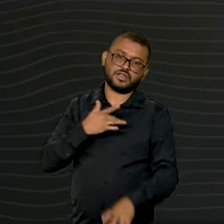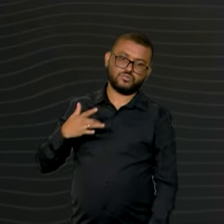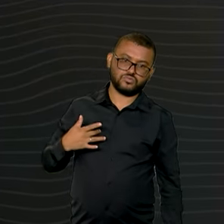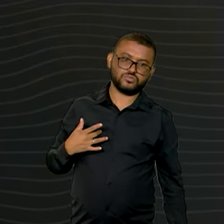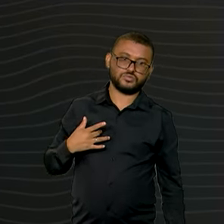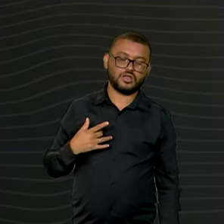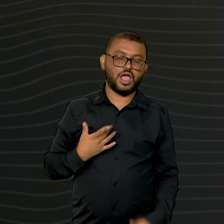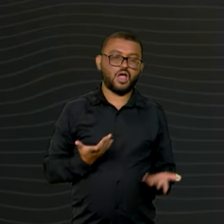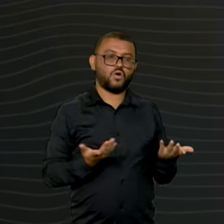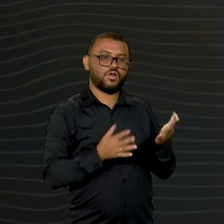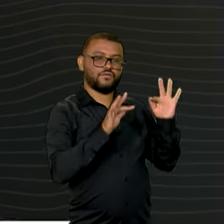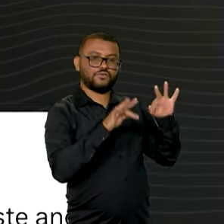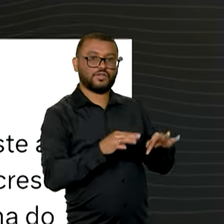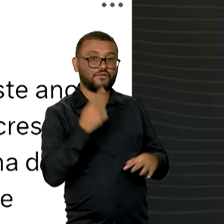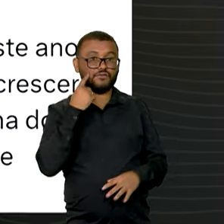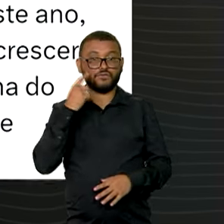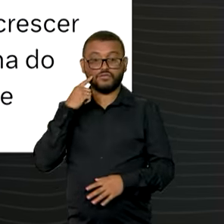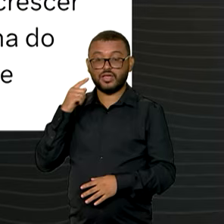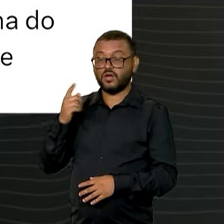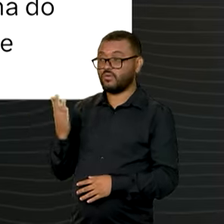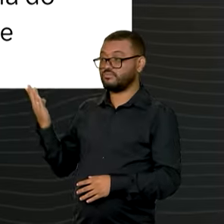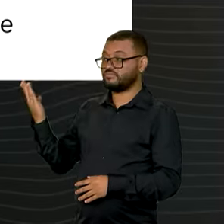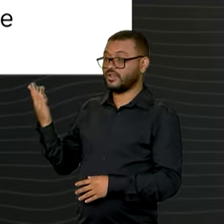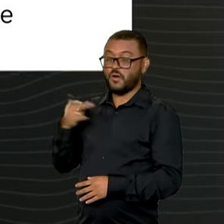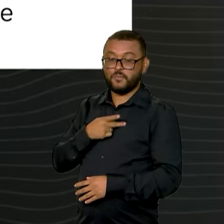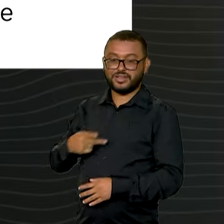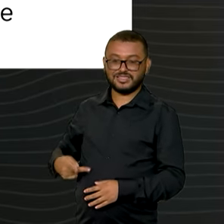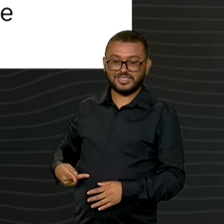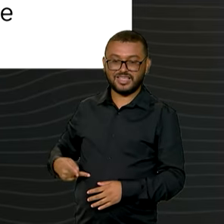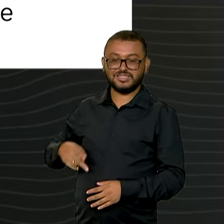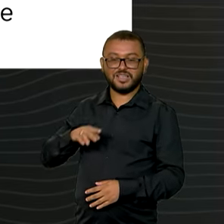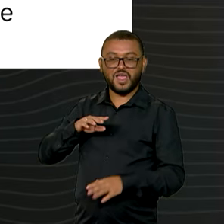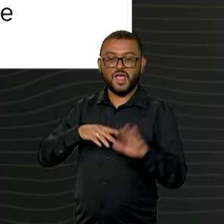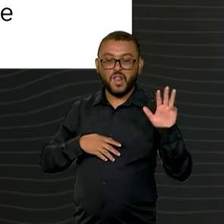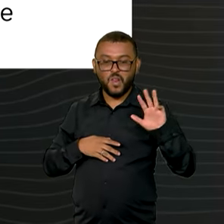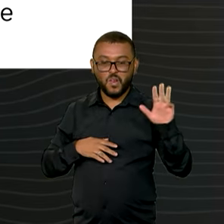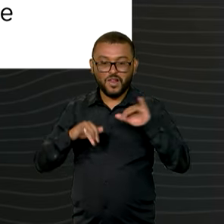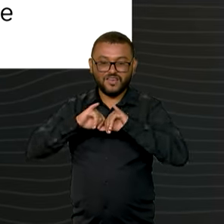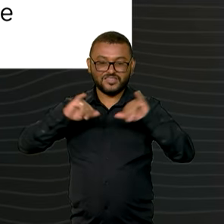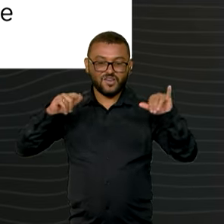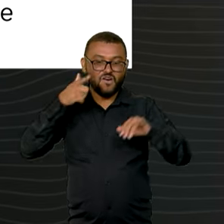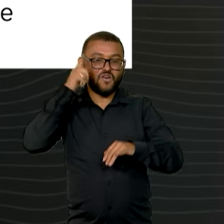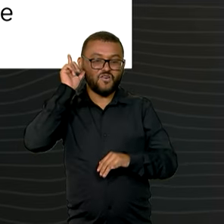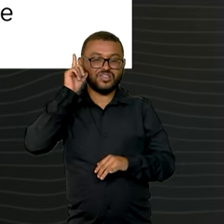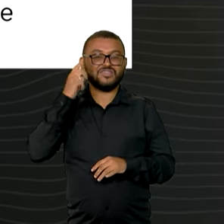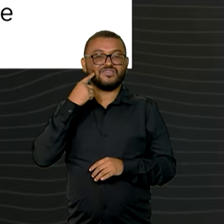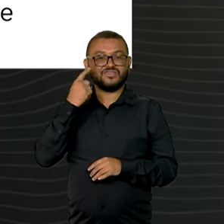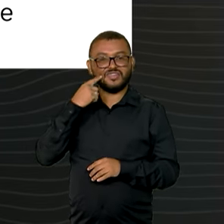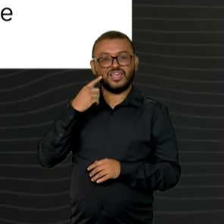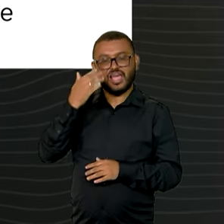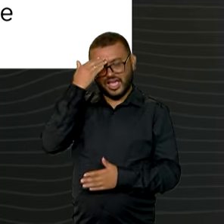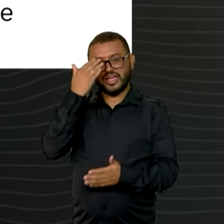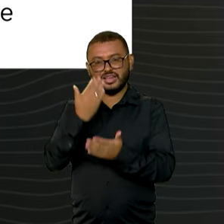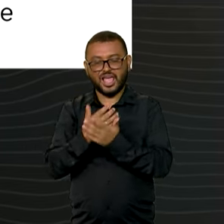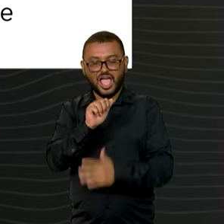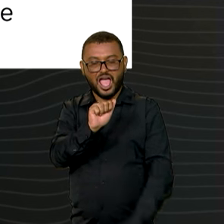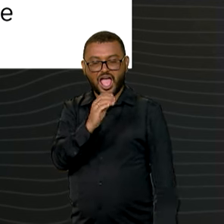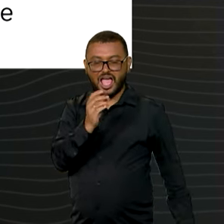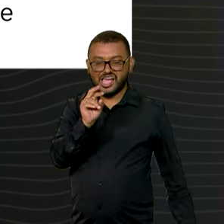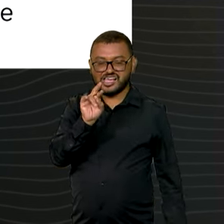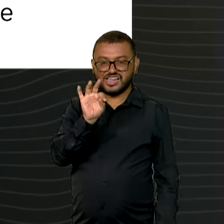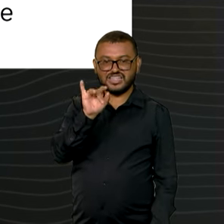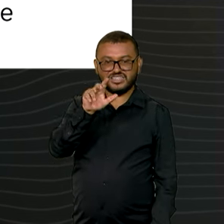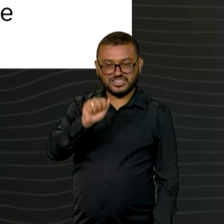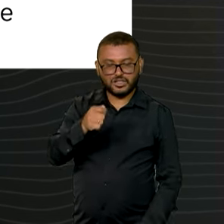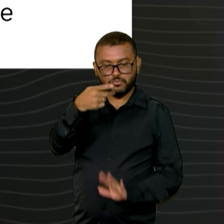E, para finalizar, ficamos com a mensagem que o presidente Lula deixou ontem ao lançar o programa Acredita, que a gente